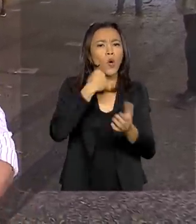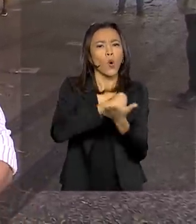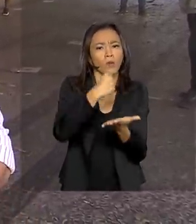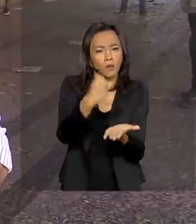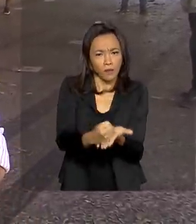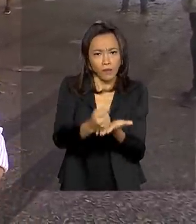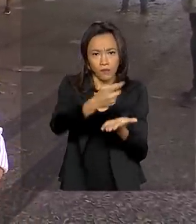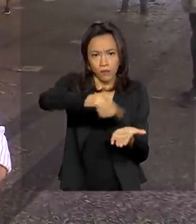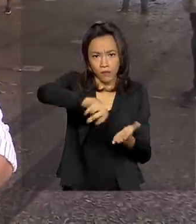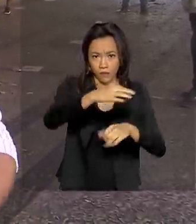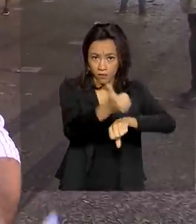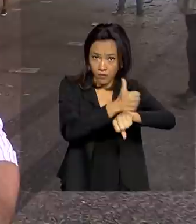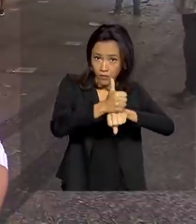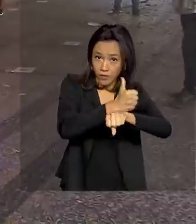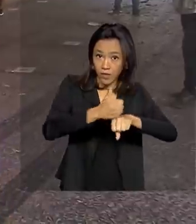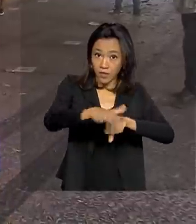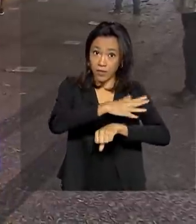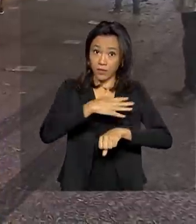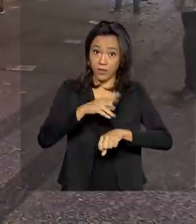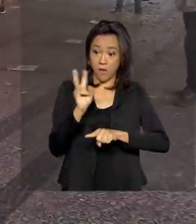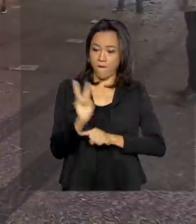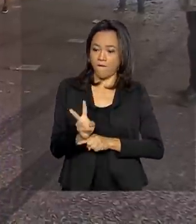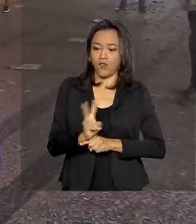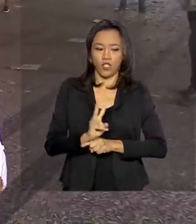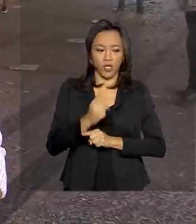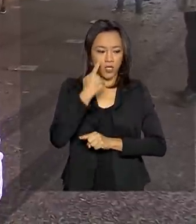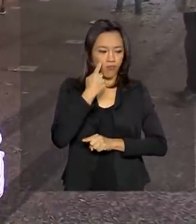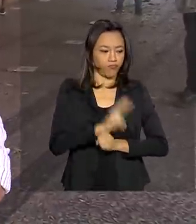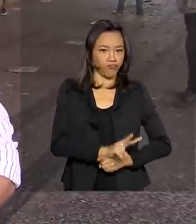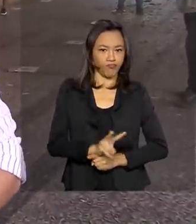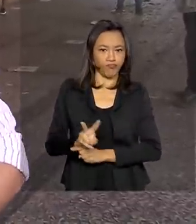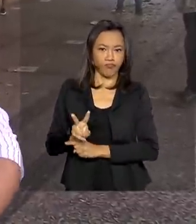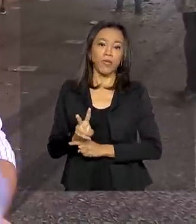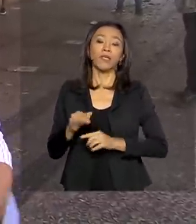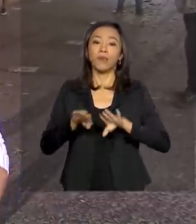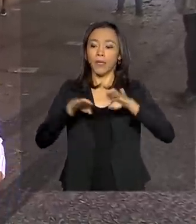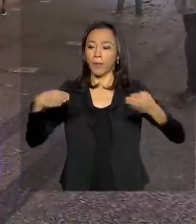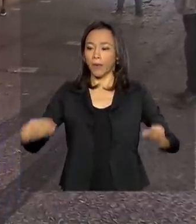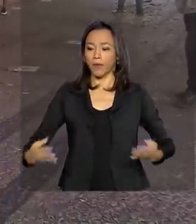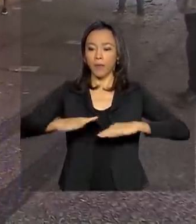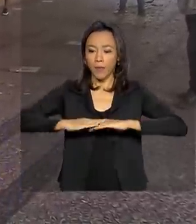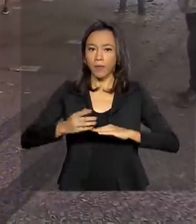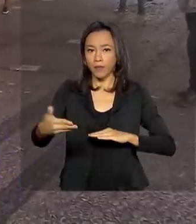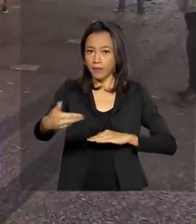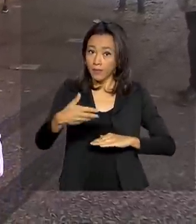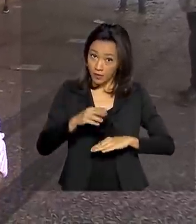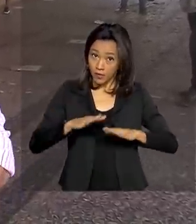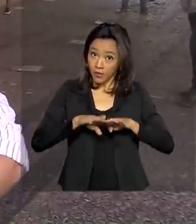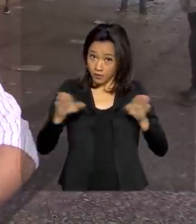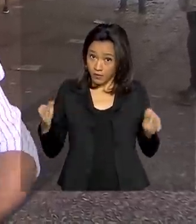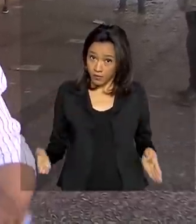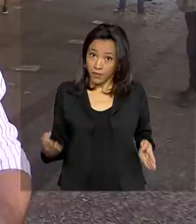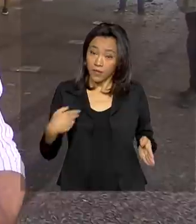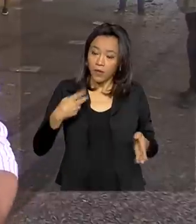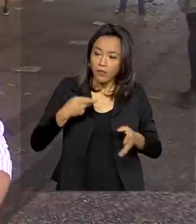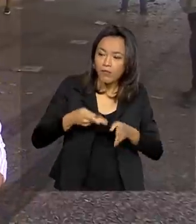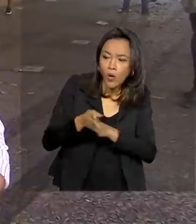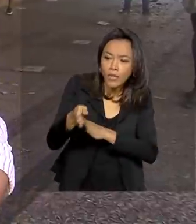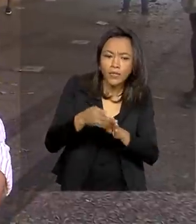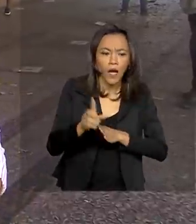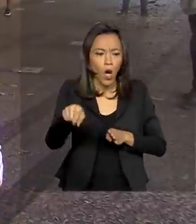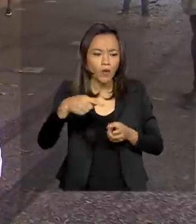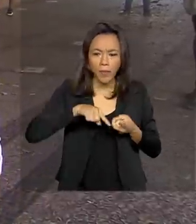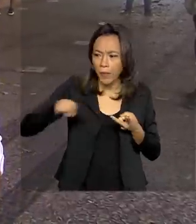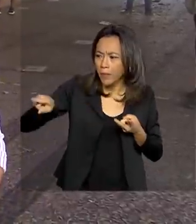profissionais das áreas de vigilância e também de recepcionistas, total de mais de 3 mil profissionais, para justamente orientar